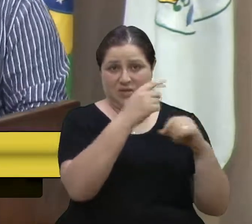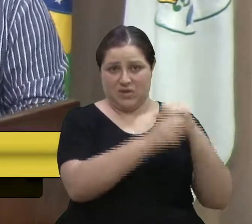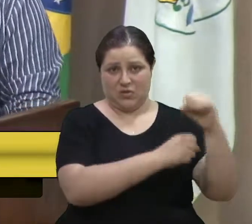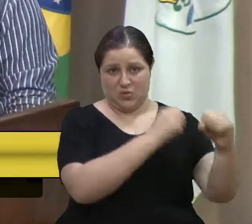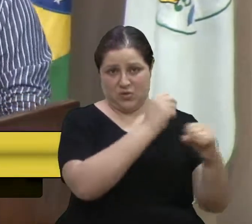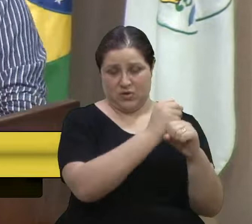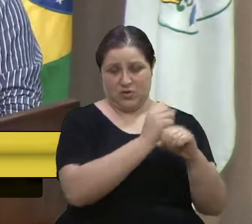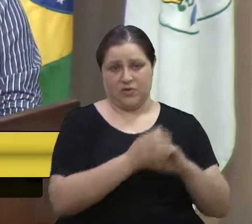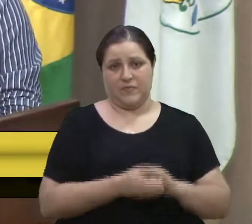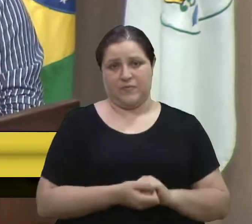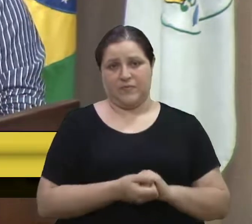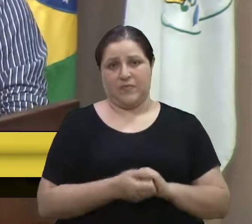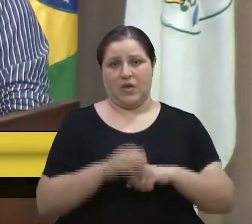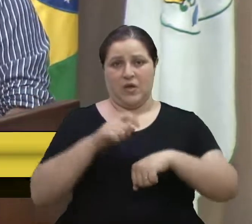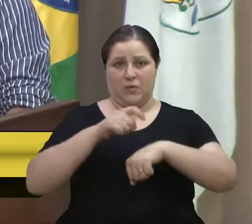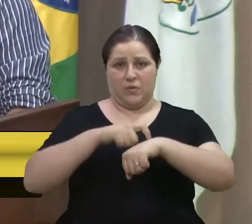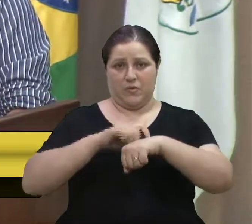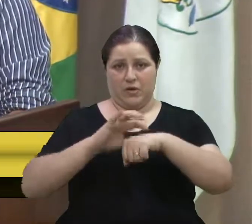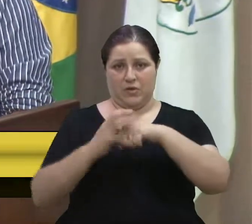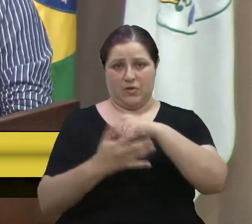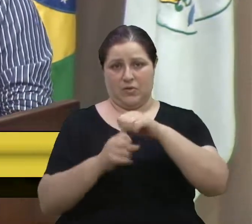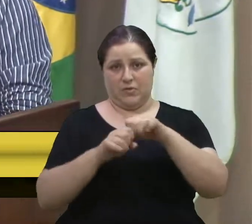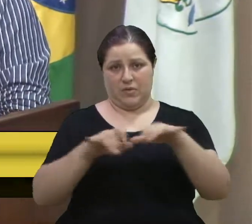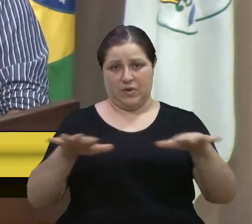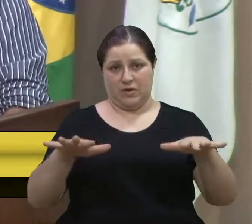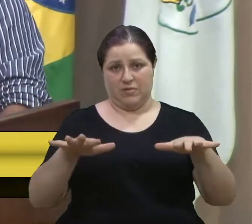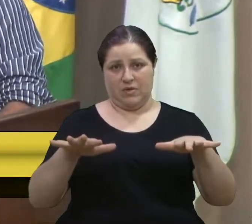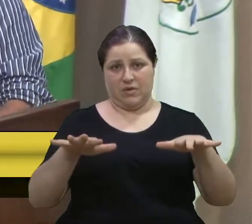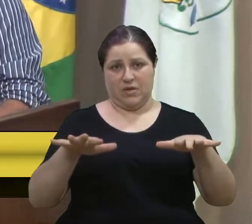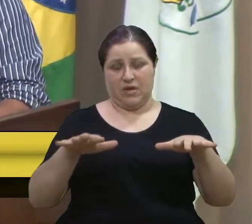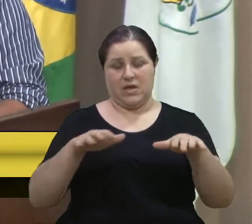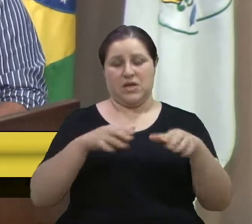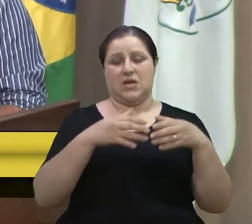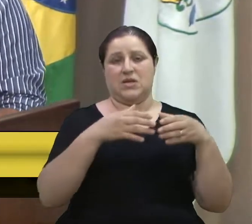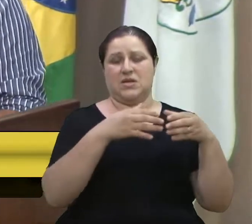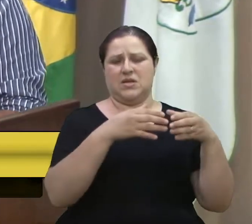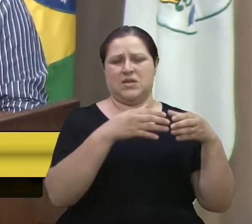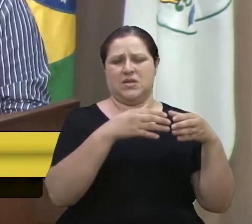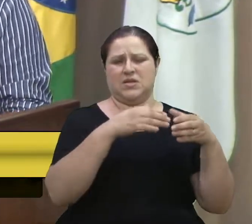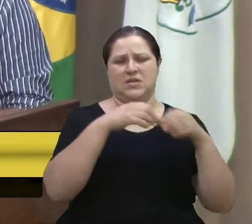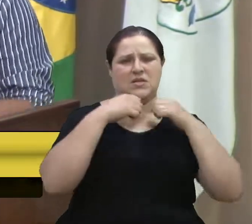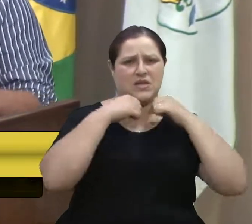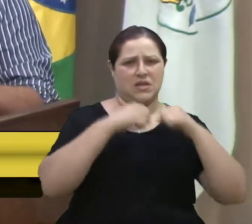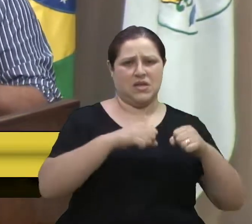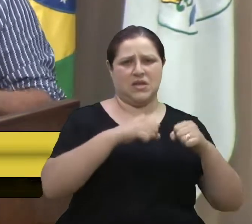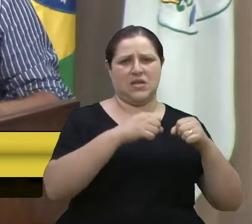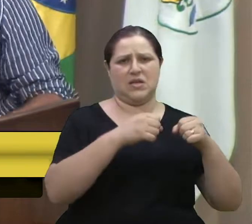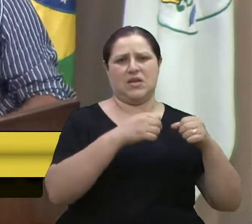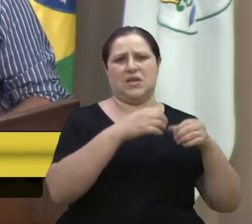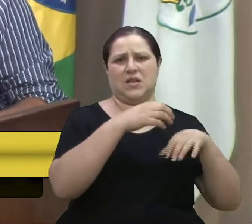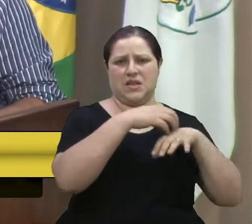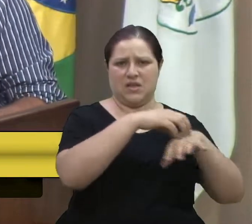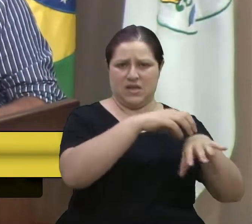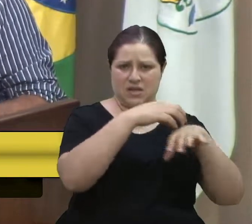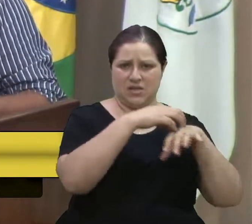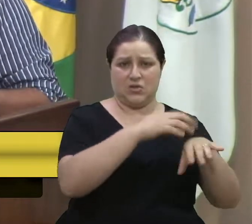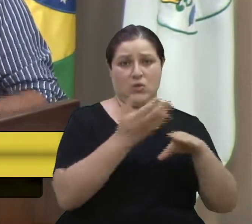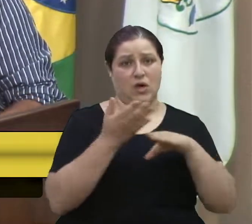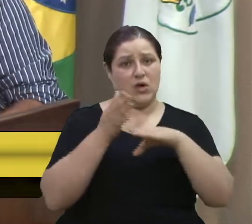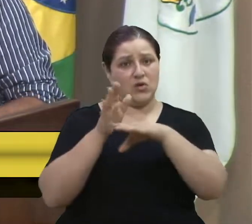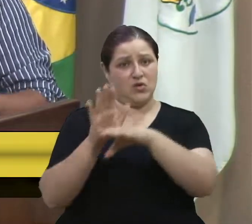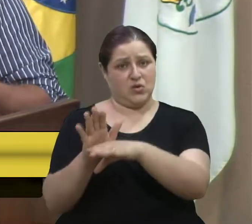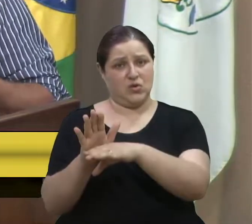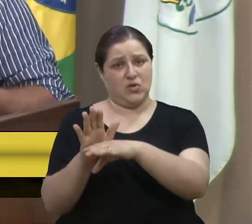de Trânsito ajudou muito a Vizate. O que nós tivemos de reclamações de agrupamento de linhas, o que nós